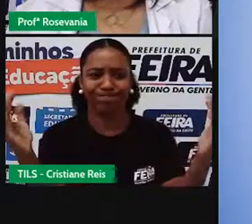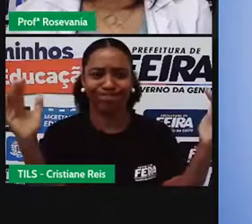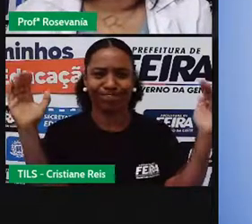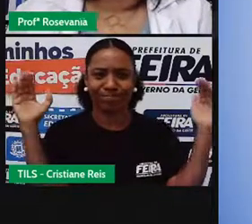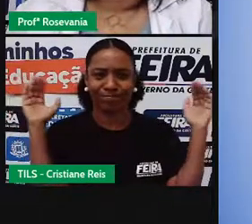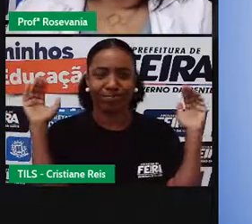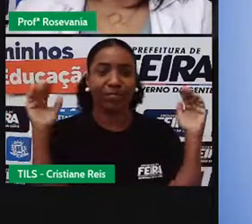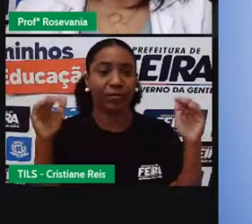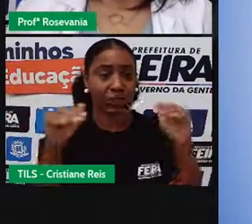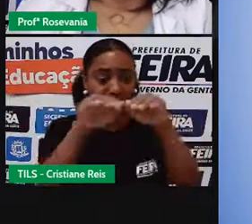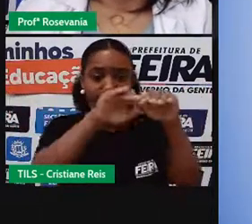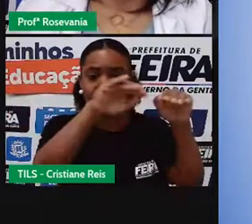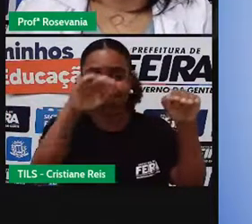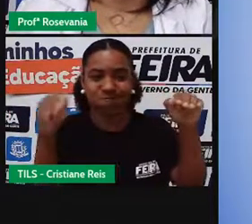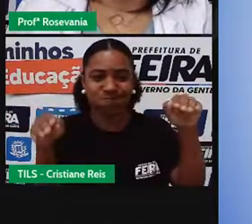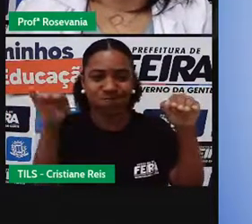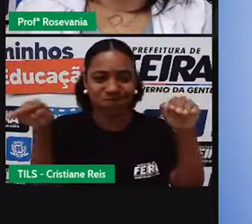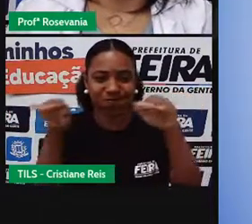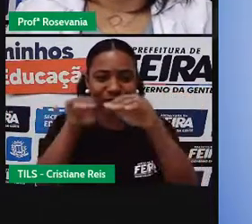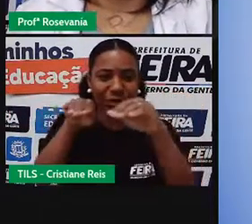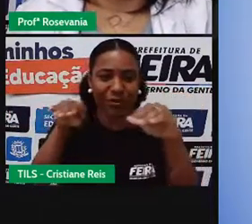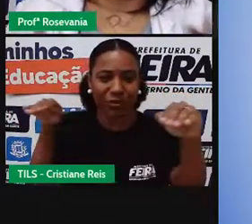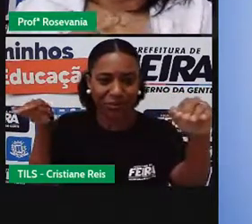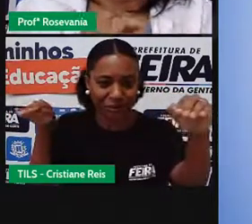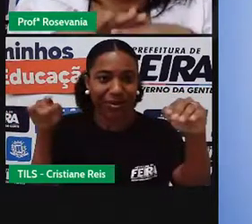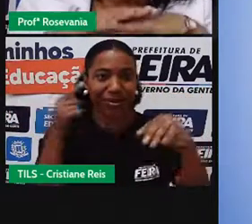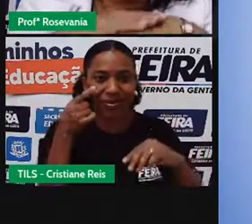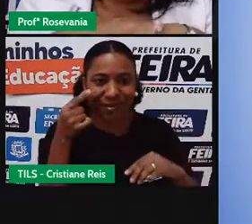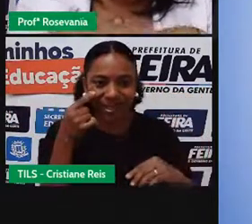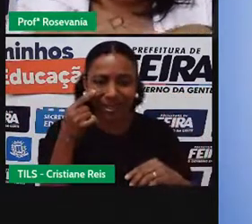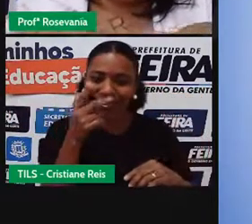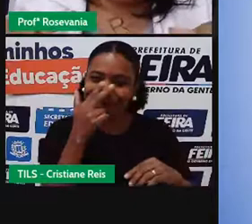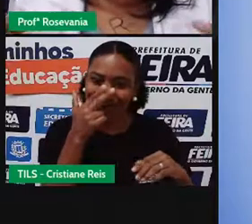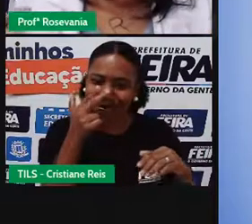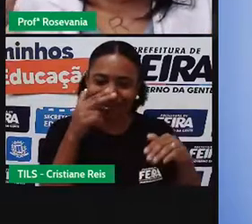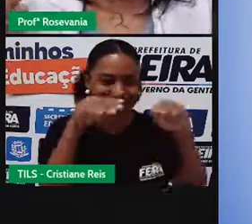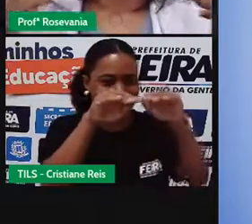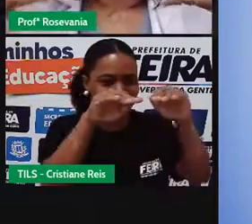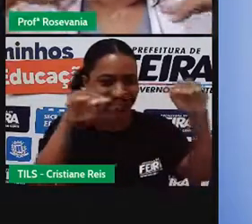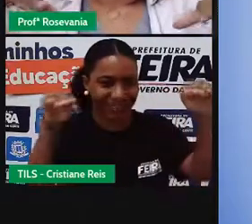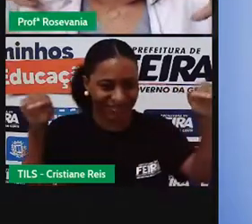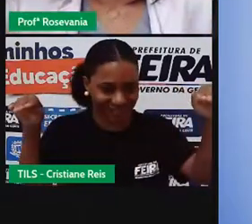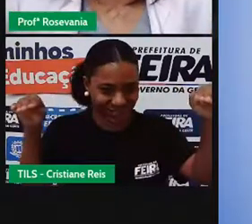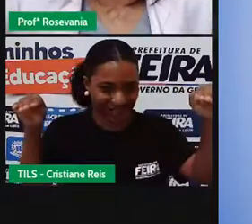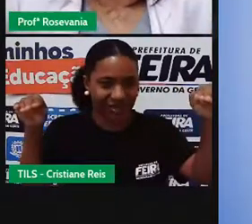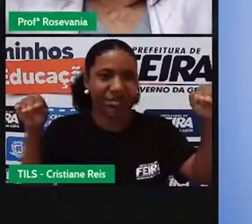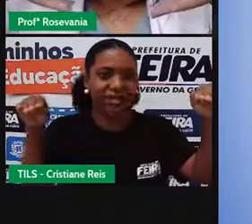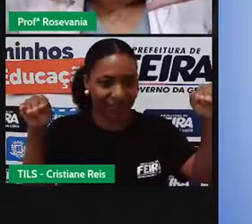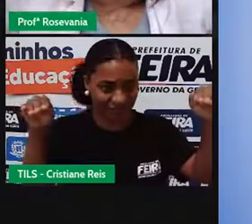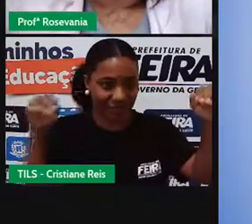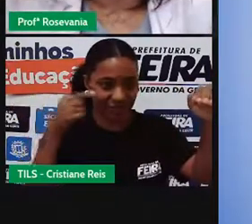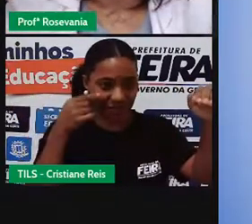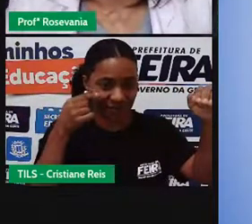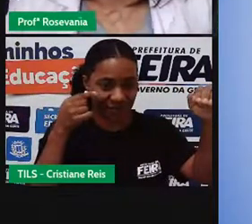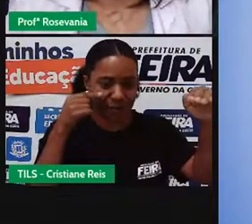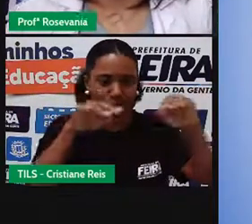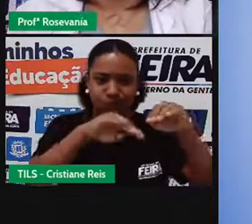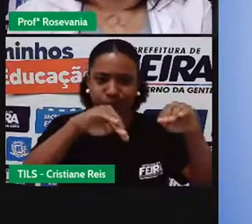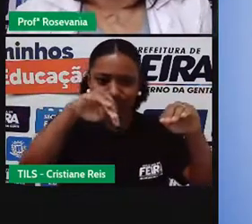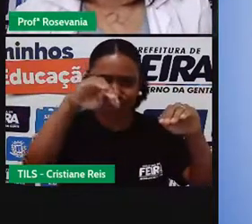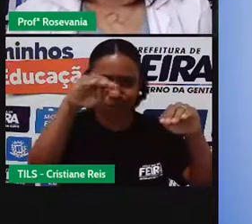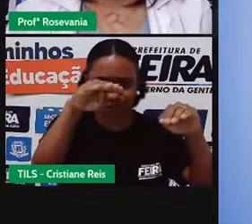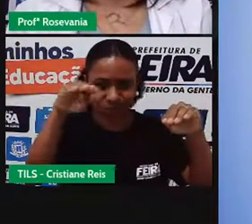poucas angulações, que dá a ideia de relevo de tabuleiro, como tabuleiro mesmo, aquela parte plana no meio e as bordas